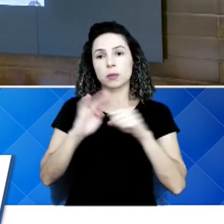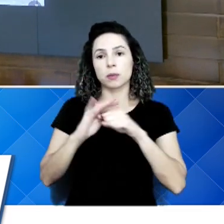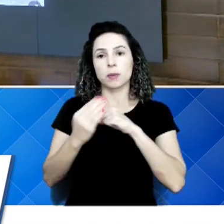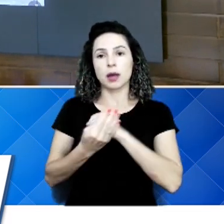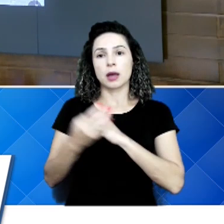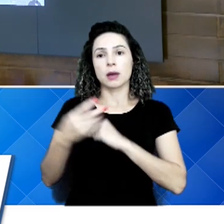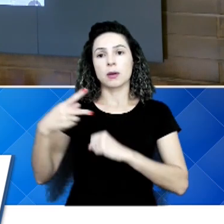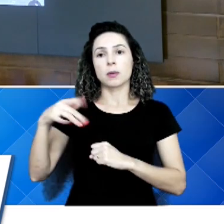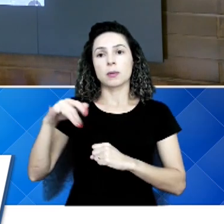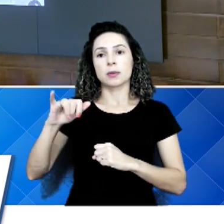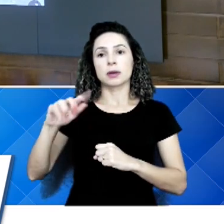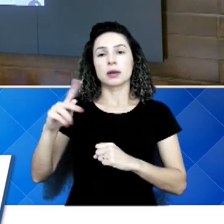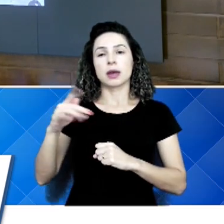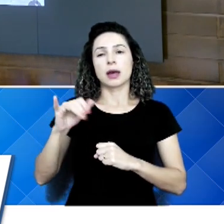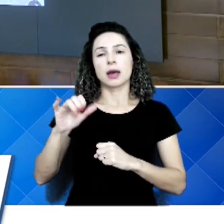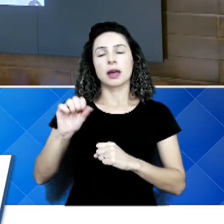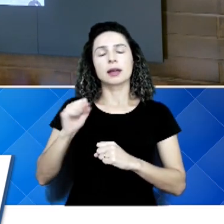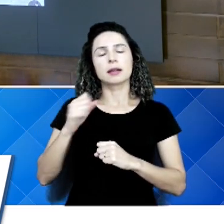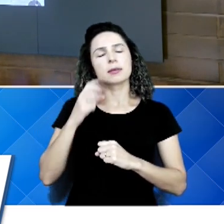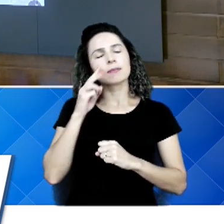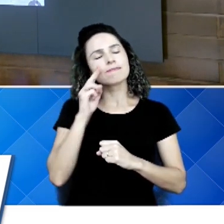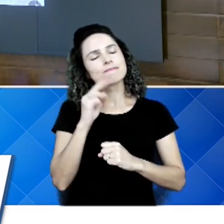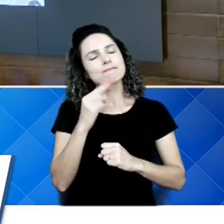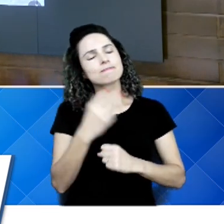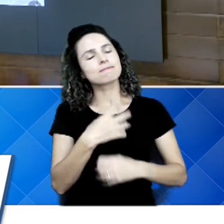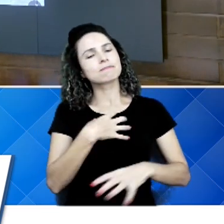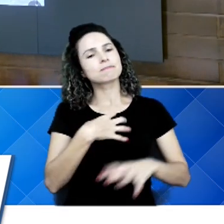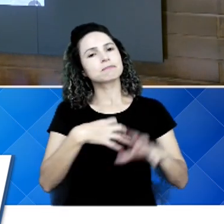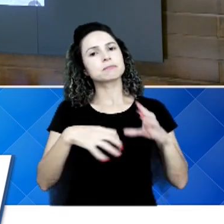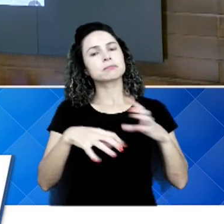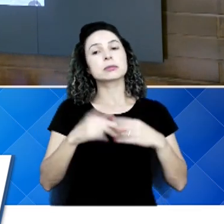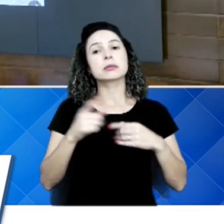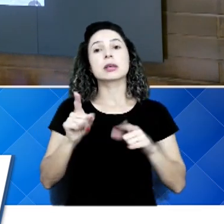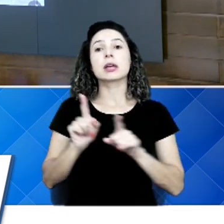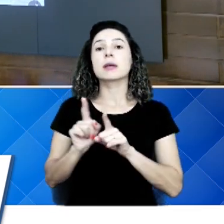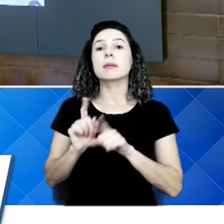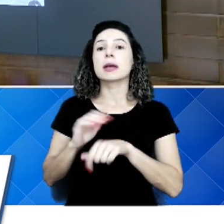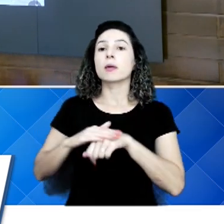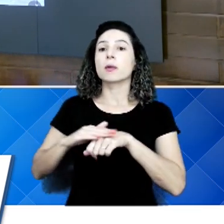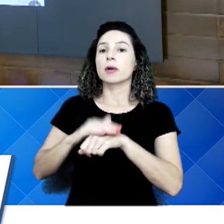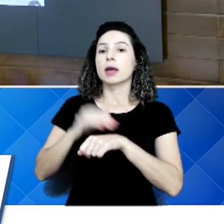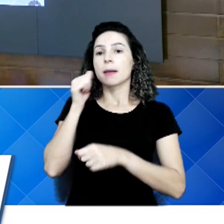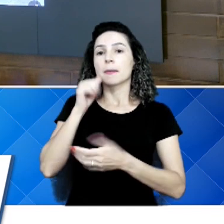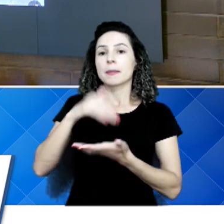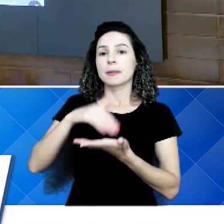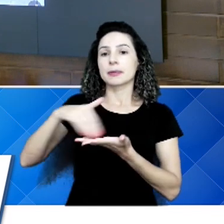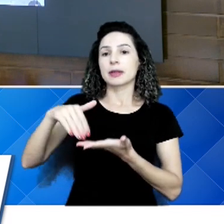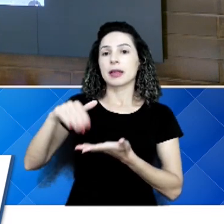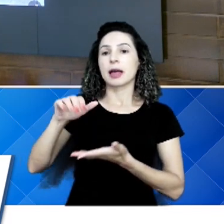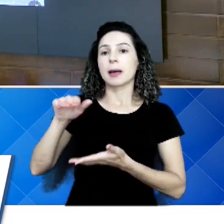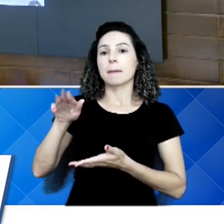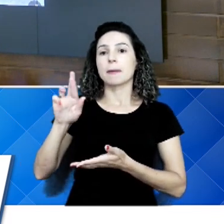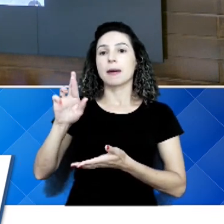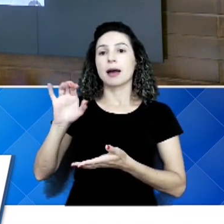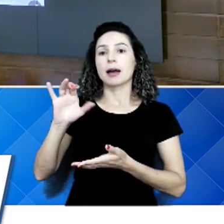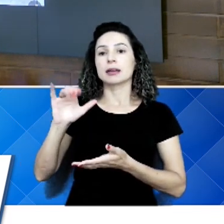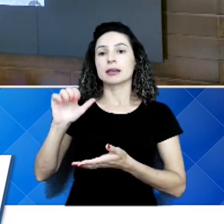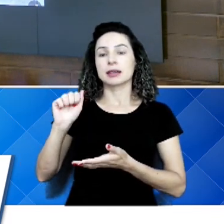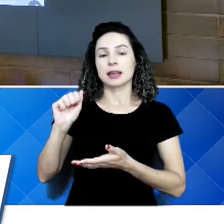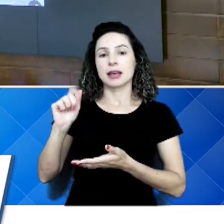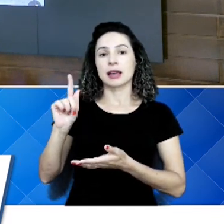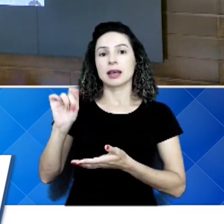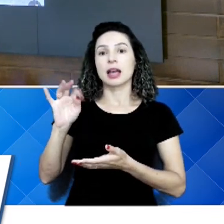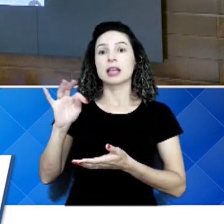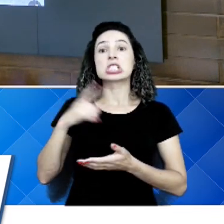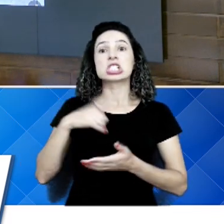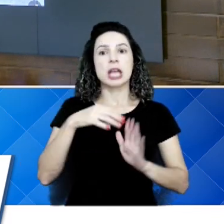O olhar mais... Eu estive conversando com a secretária Márcia Gatti, tem um projeto para esse prédio ali,